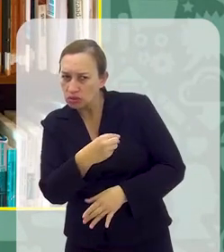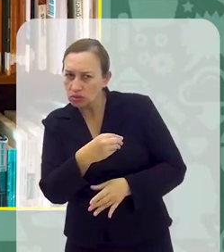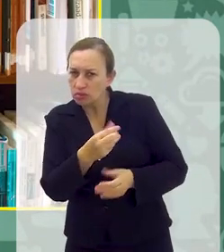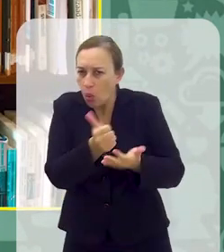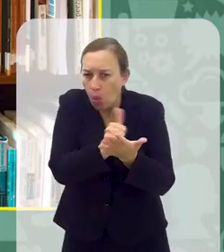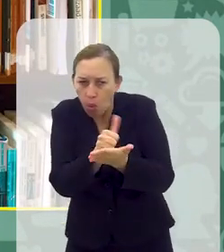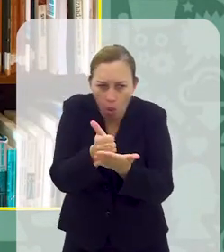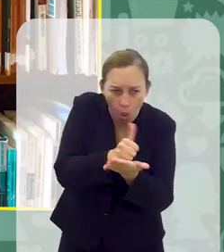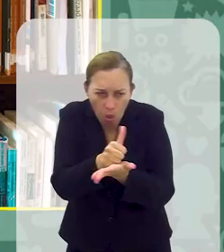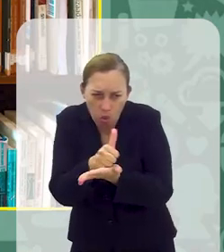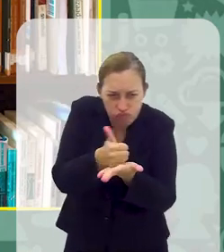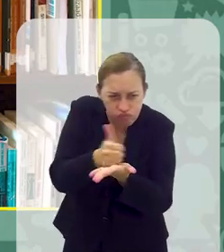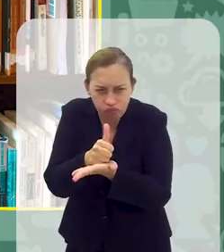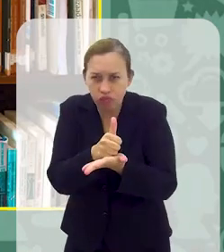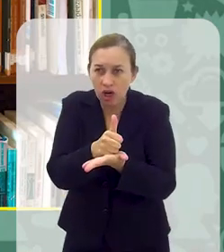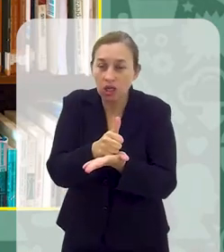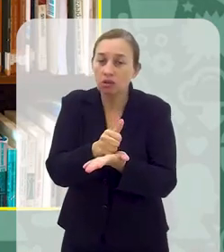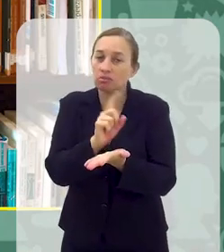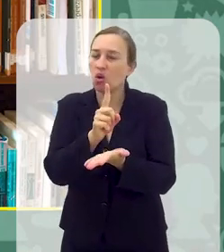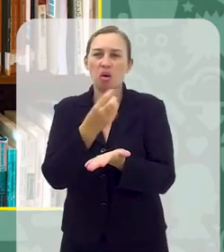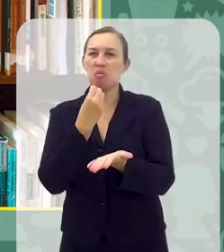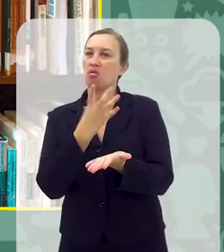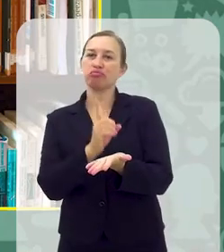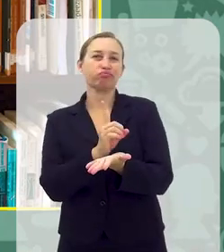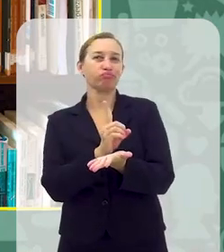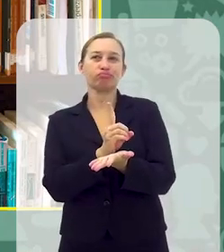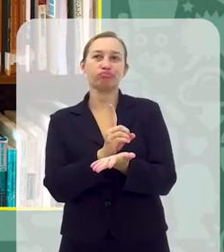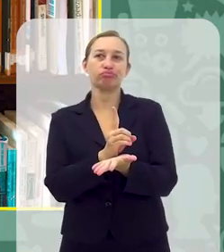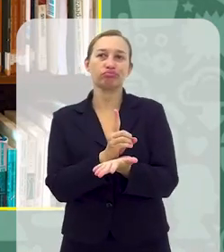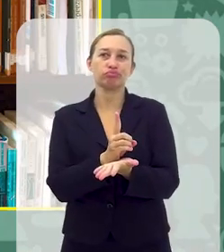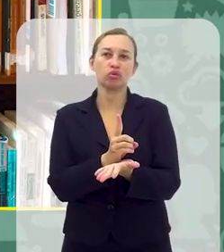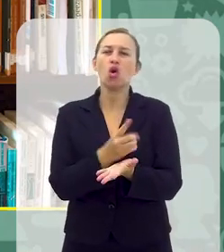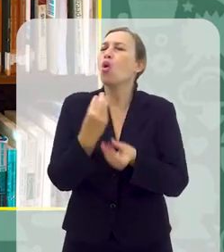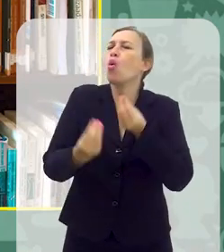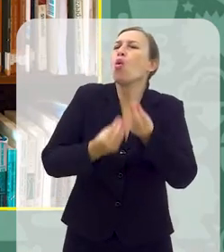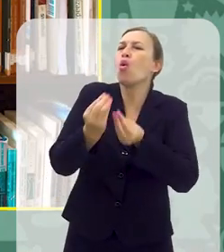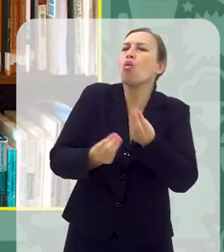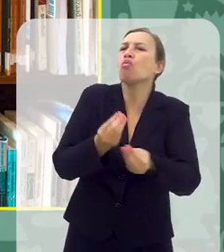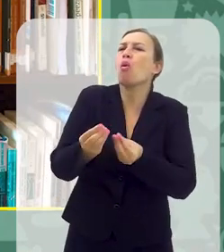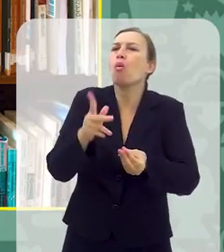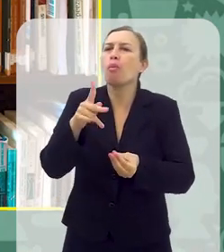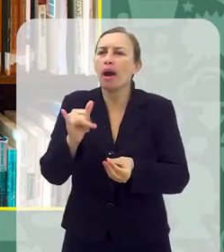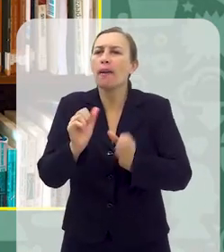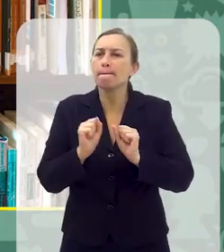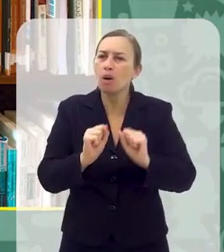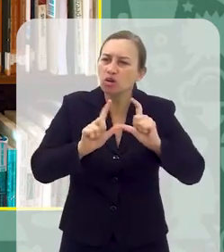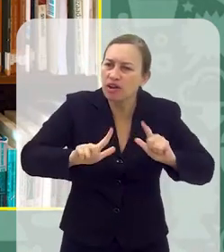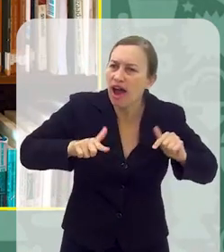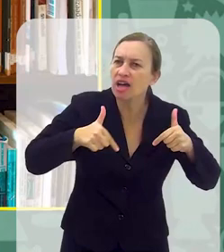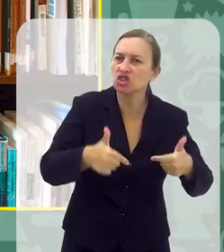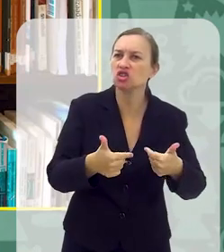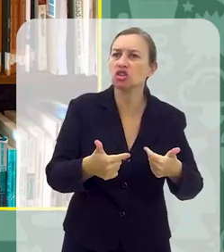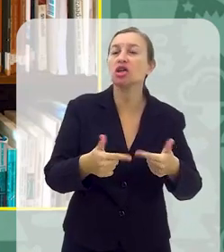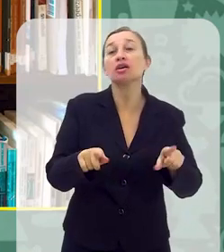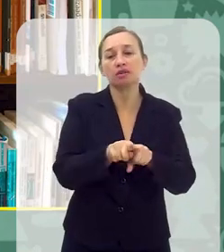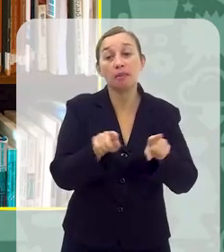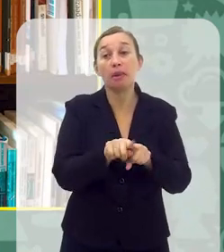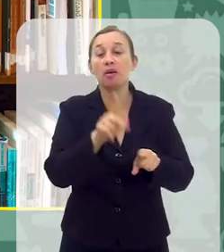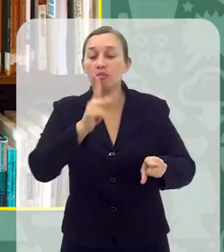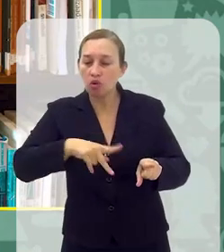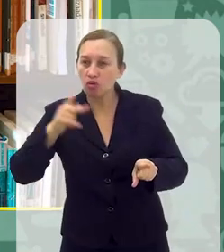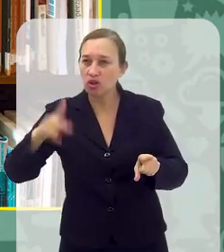estão acessando, estão envolvidos Não é um conteúdo muito bacana Como é que os pais podem agir? E